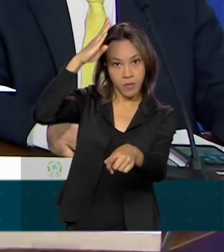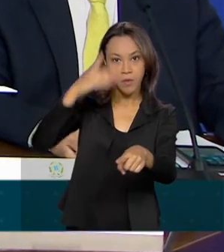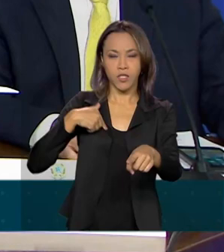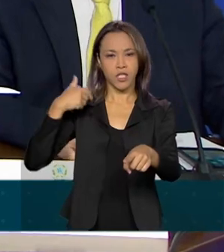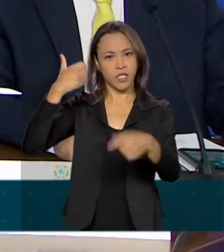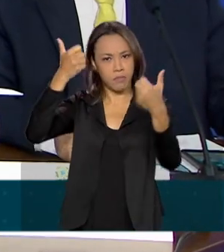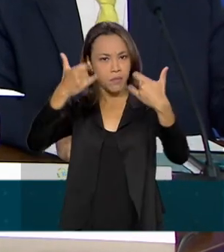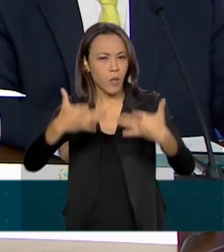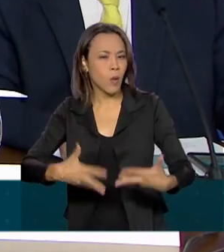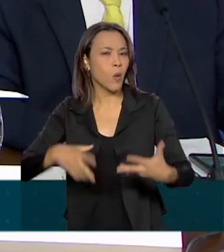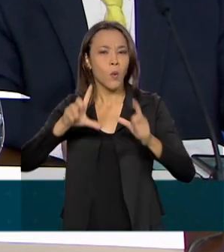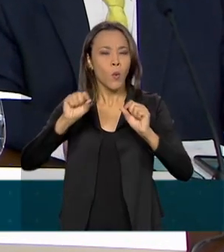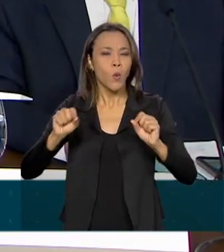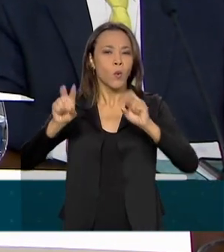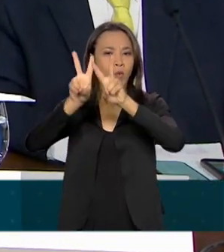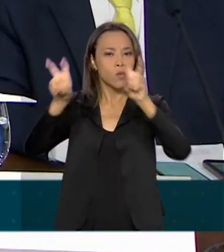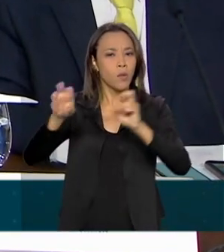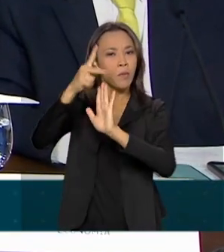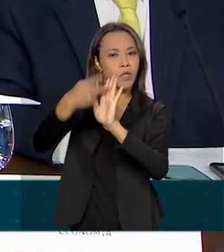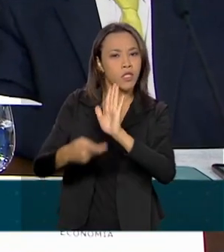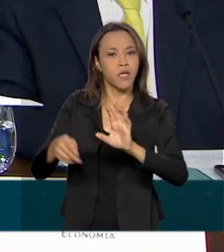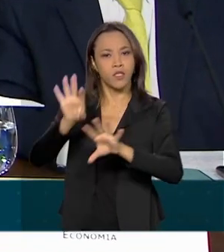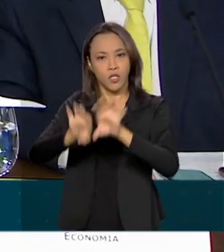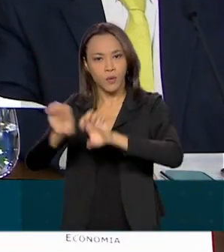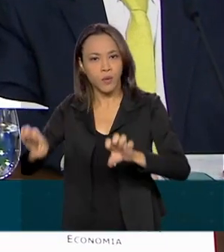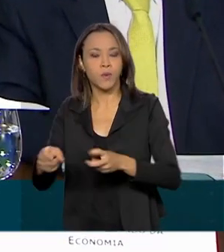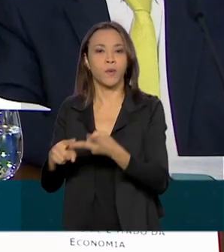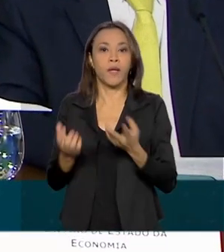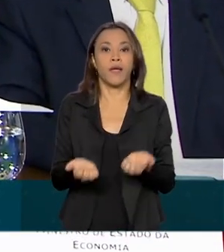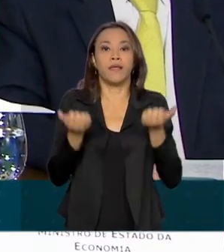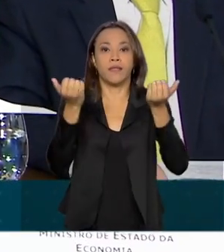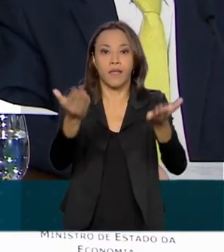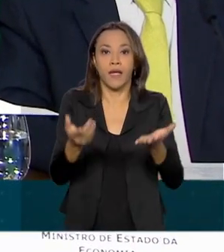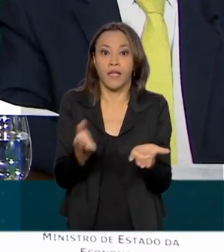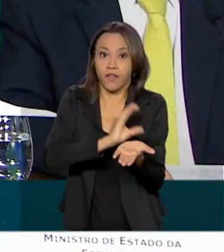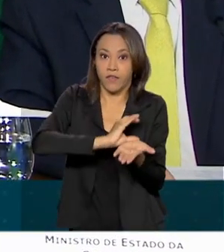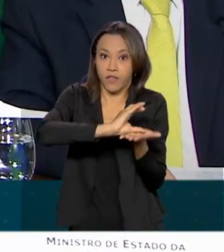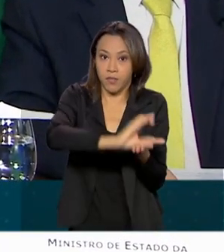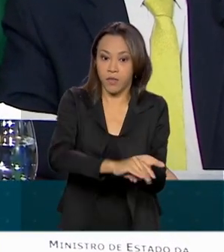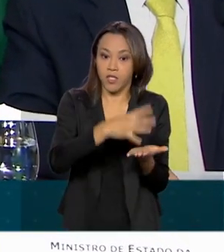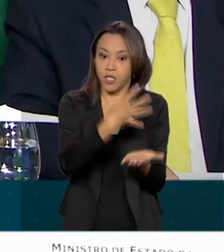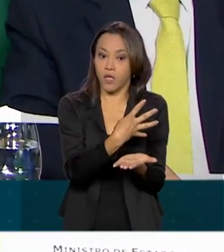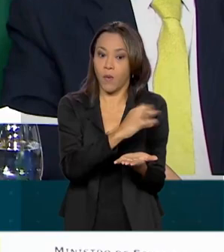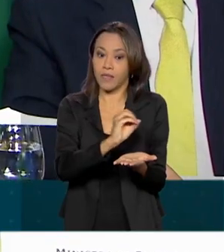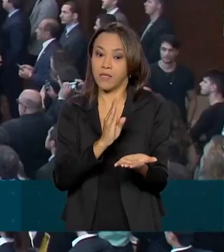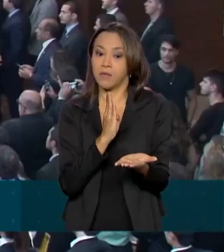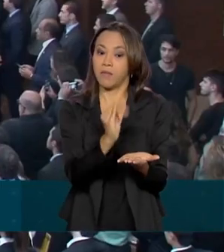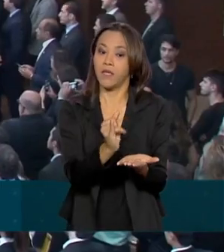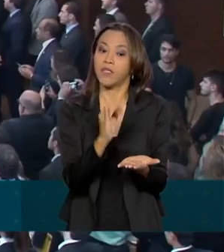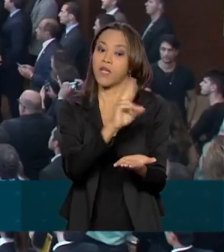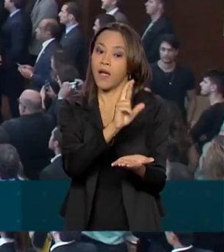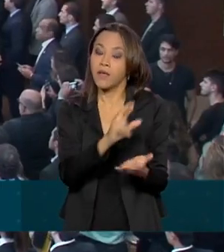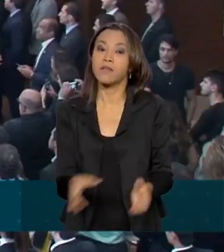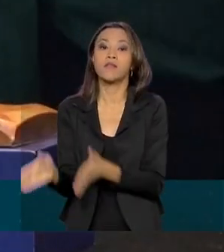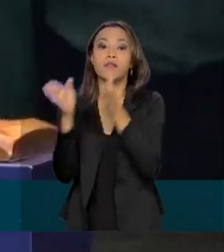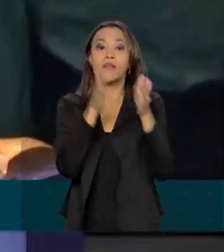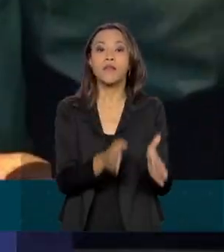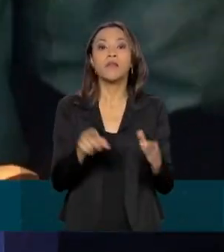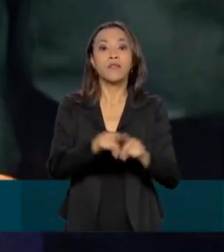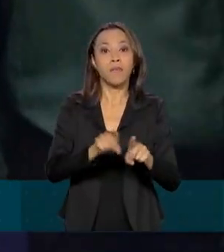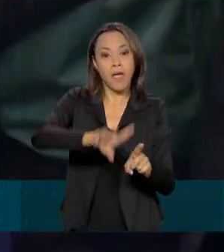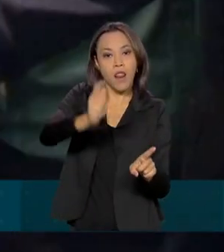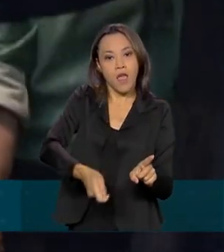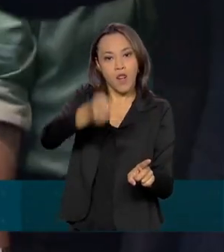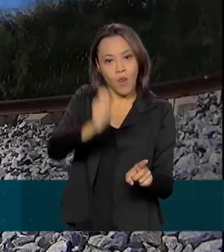citando projetos de infraestrutura entregues com investimentos de 400 bilhões de reais, a realização de